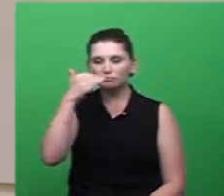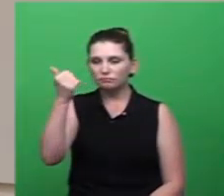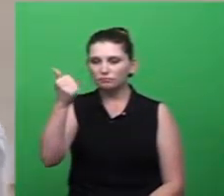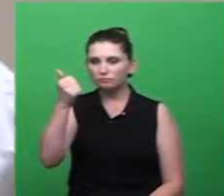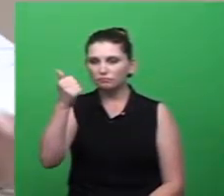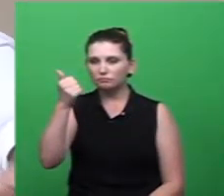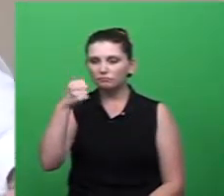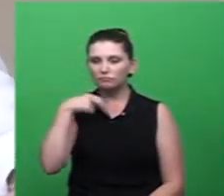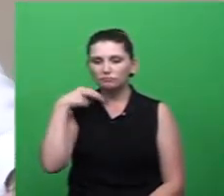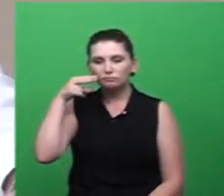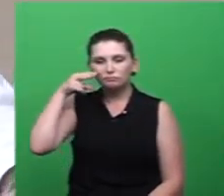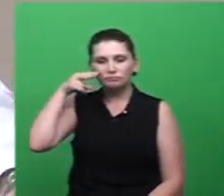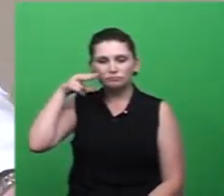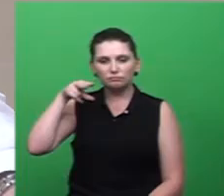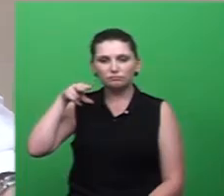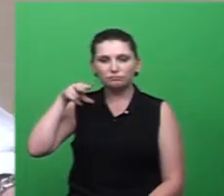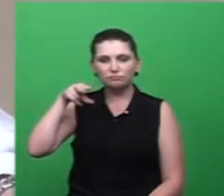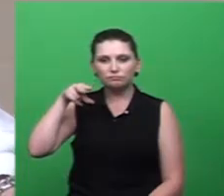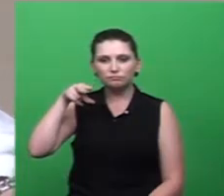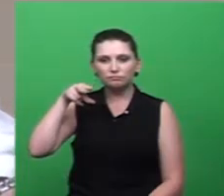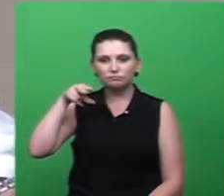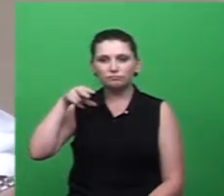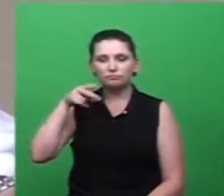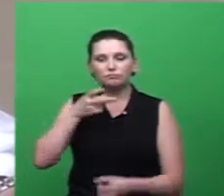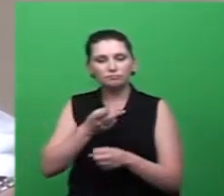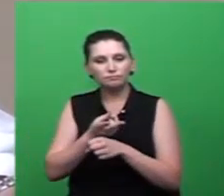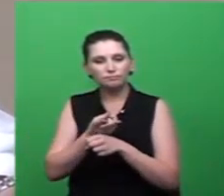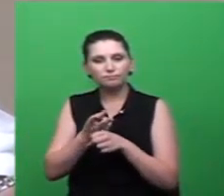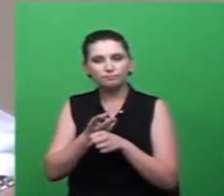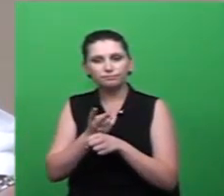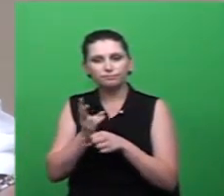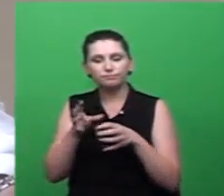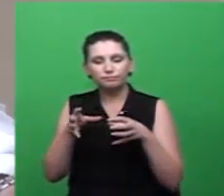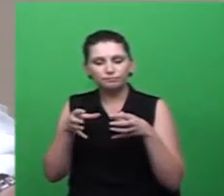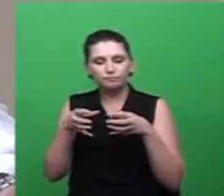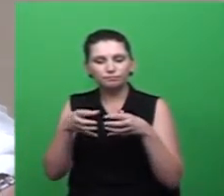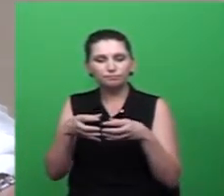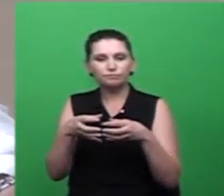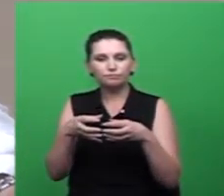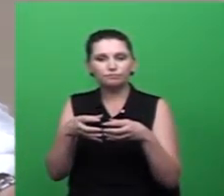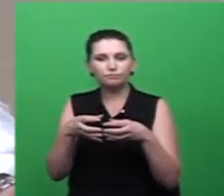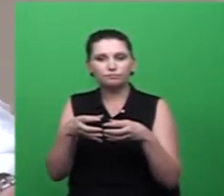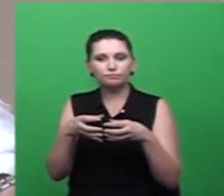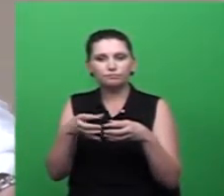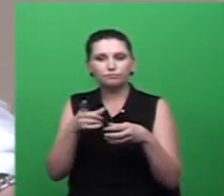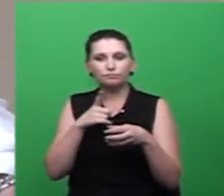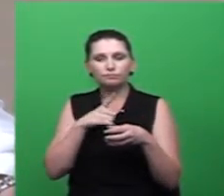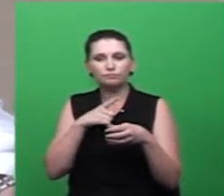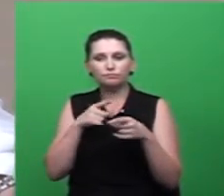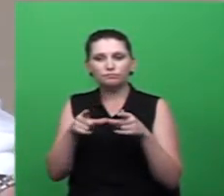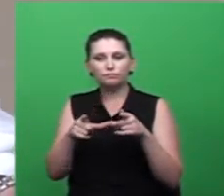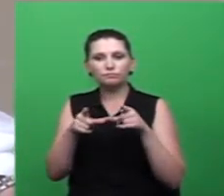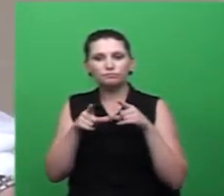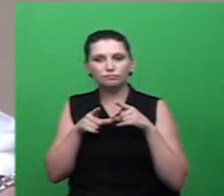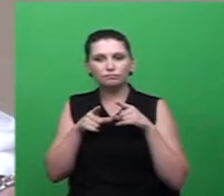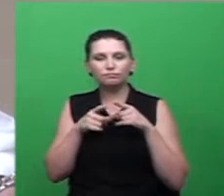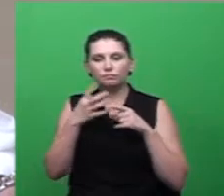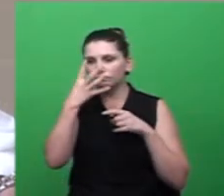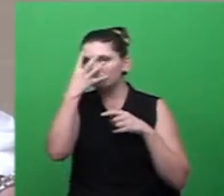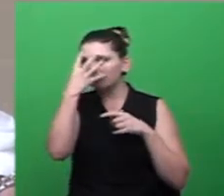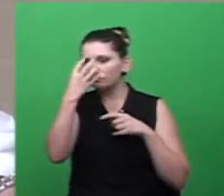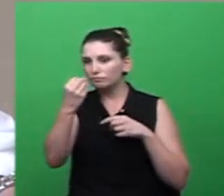do outro lado da cidade, fui lá e verifiquei em loco. Inclusive, no requerimento, eu estou encaminhando as fotos,